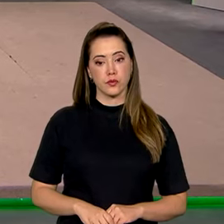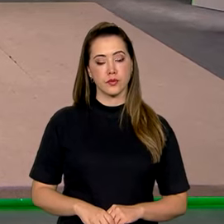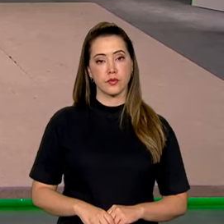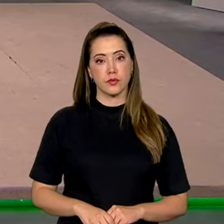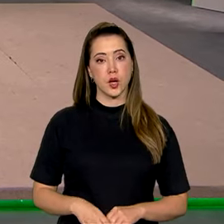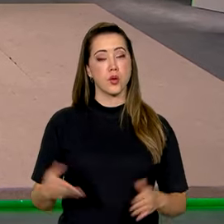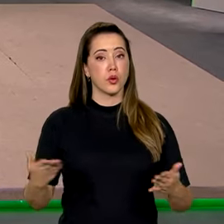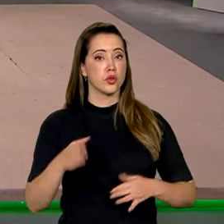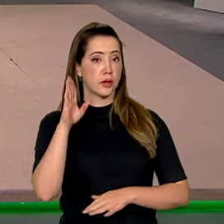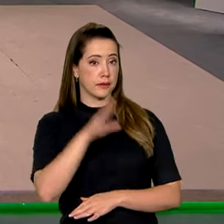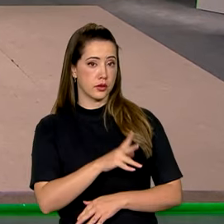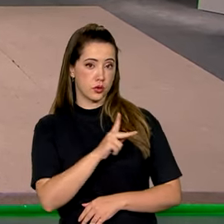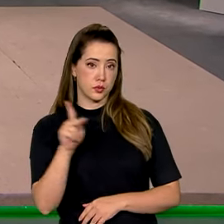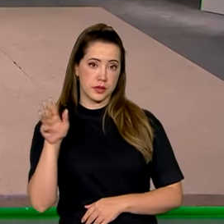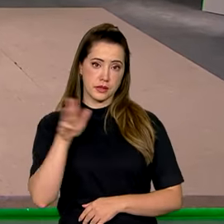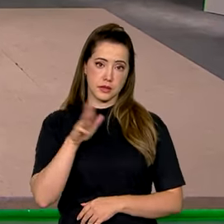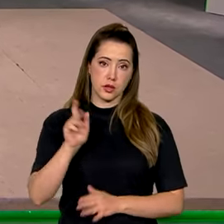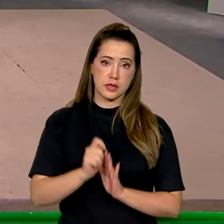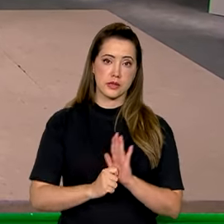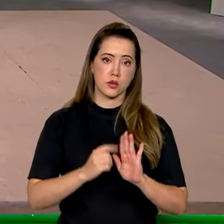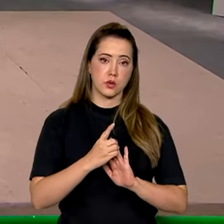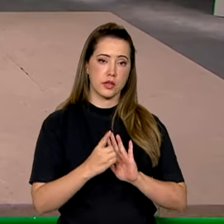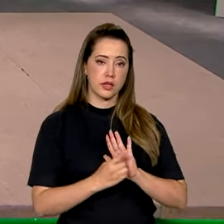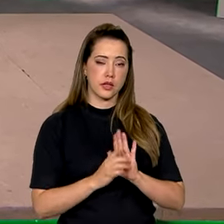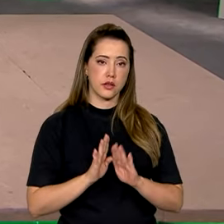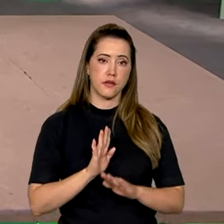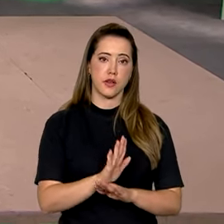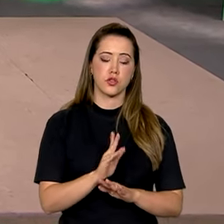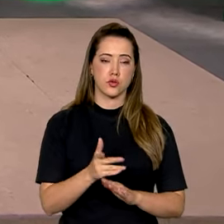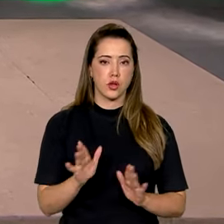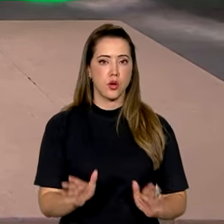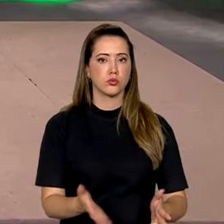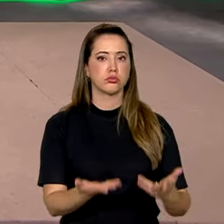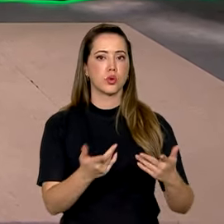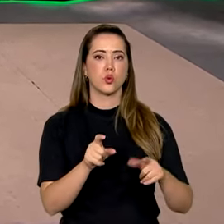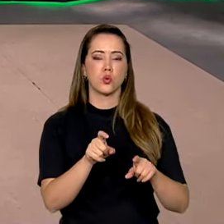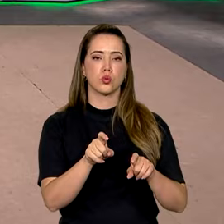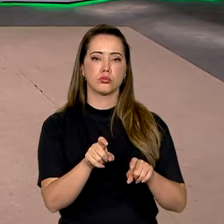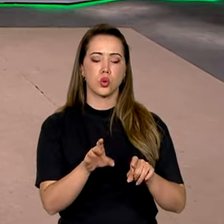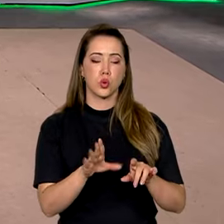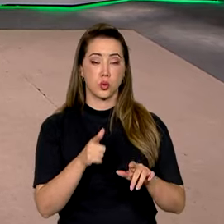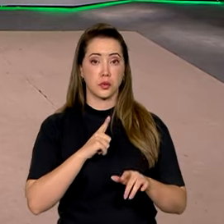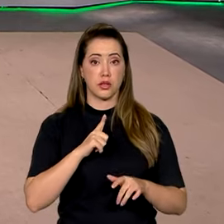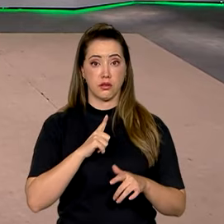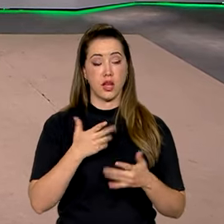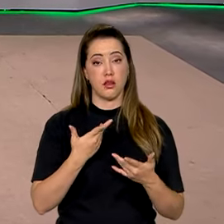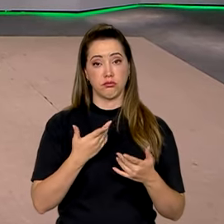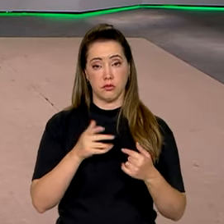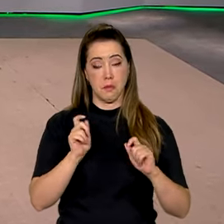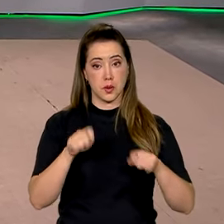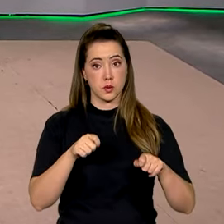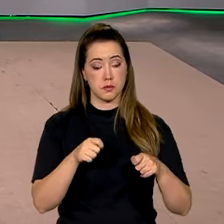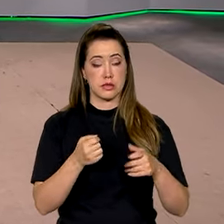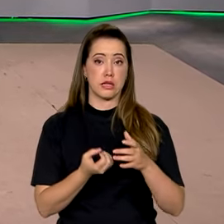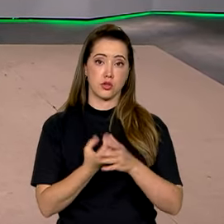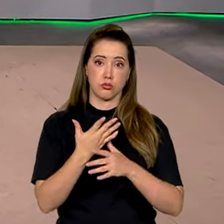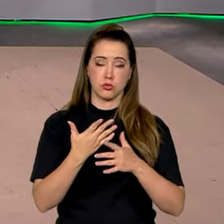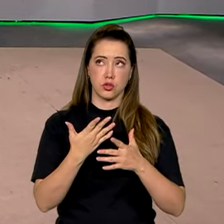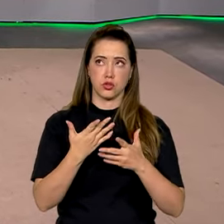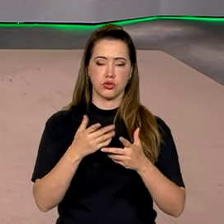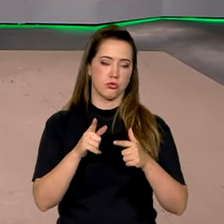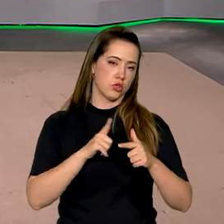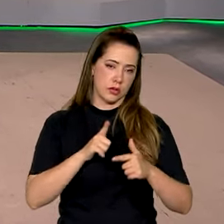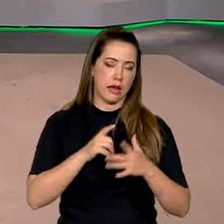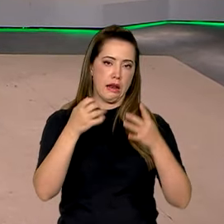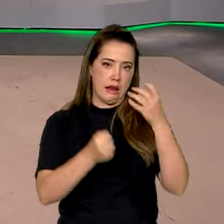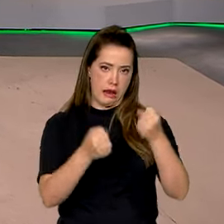E hoje à tarde, o presidente Lula assinou o decreto que vai auxiliar os produtores de leite do Brasil diante da concorrência do